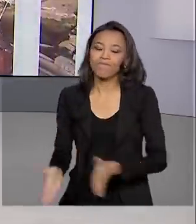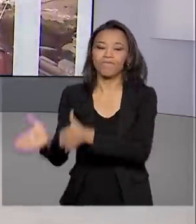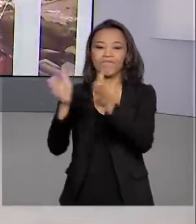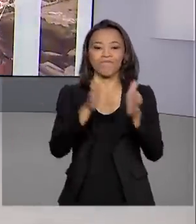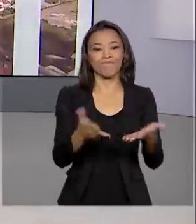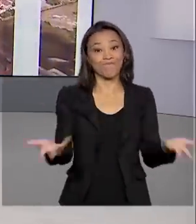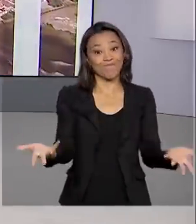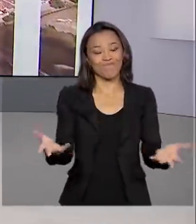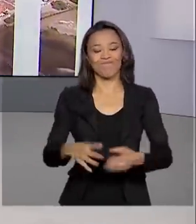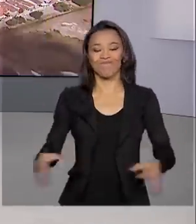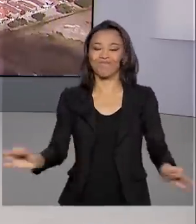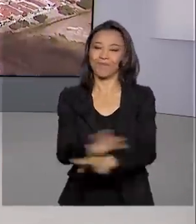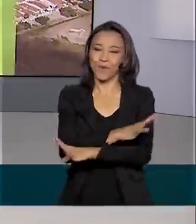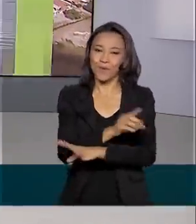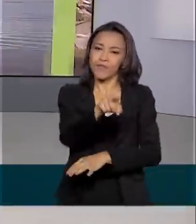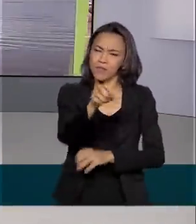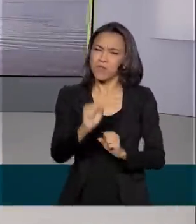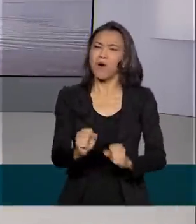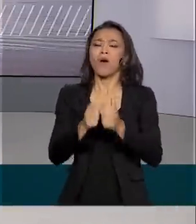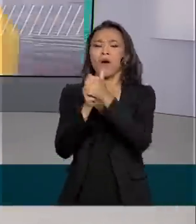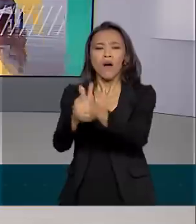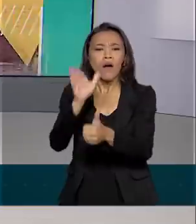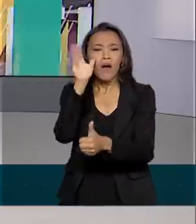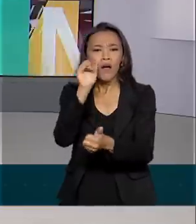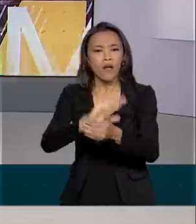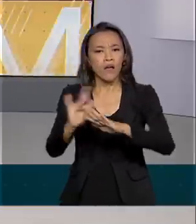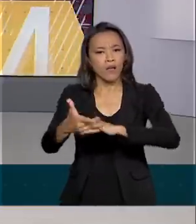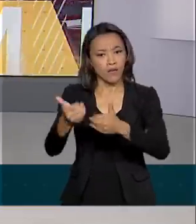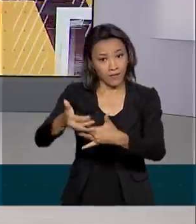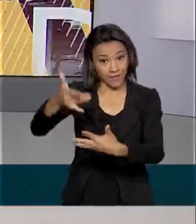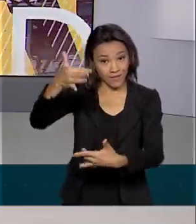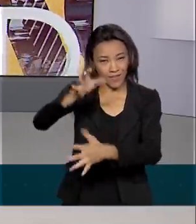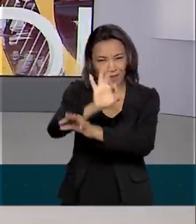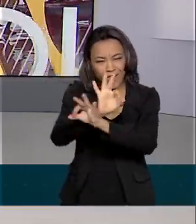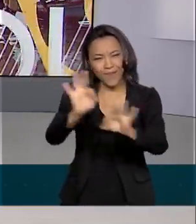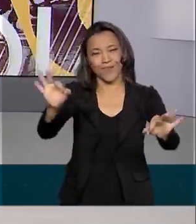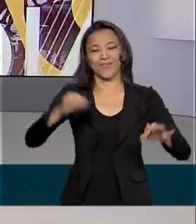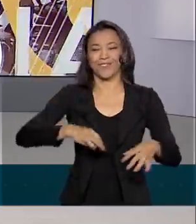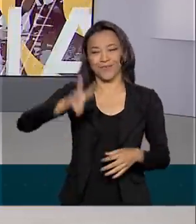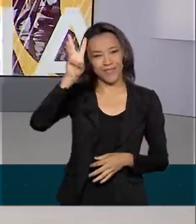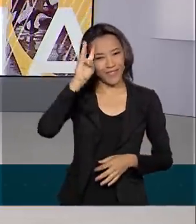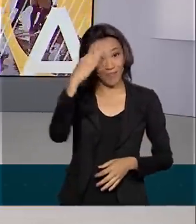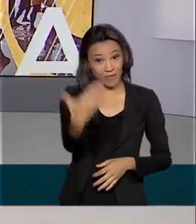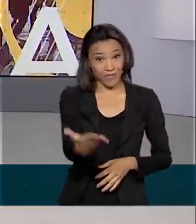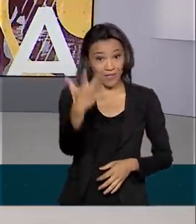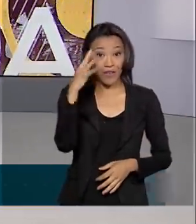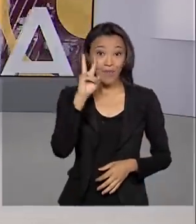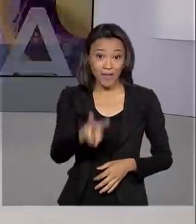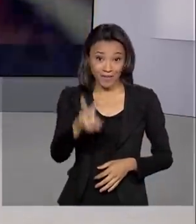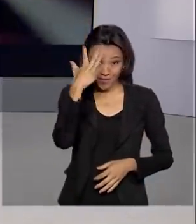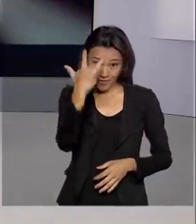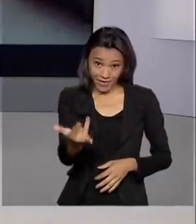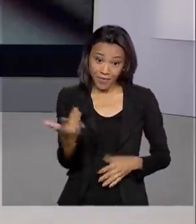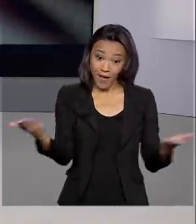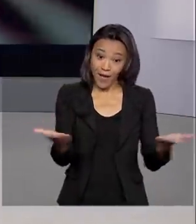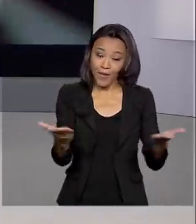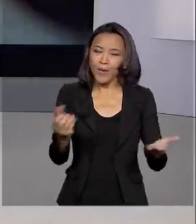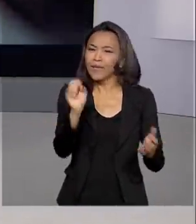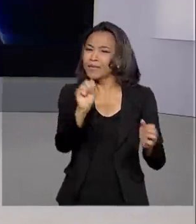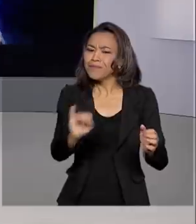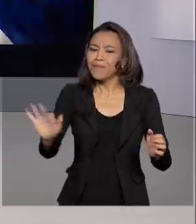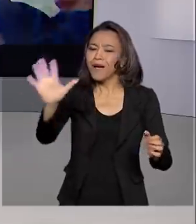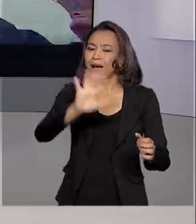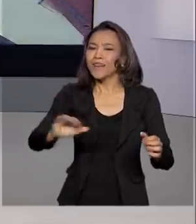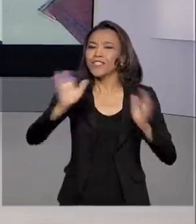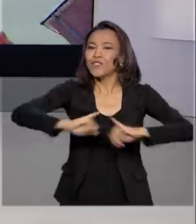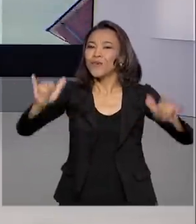E olha, a gente fica por aqui. Você pode nos acompanhar pelas redes sociais. Ótima terça-feira para você. Nos vemos amanhã. Fique agora com as imagens da